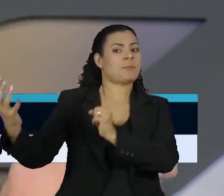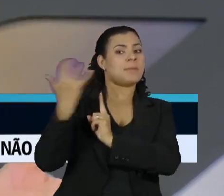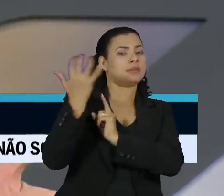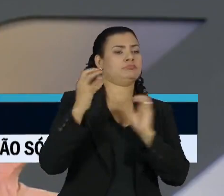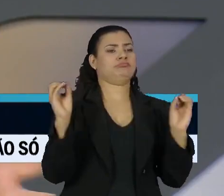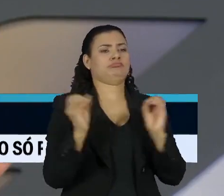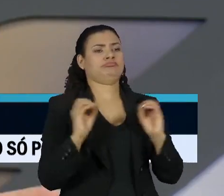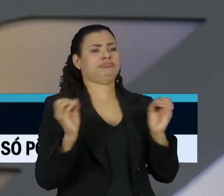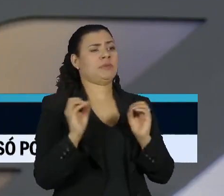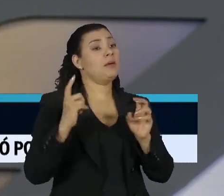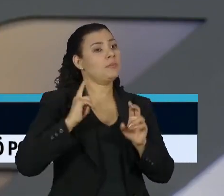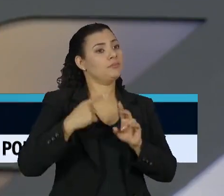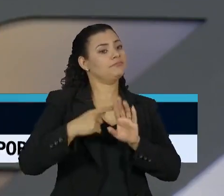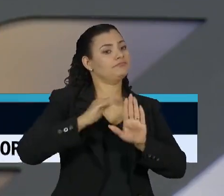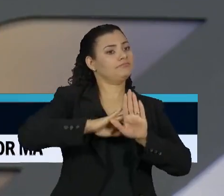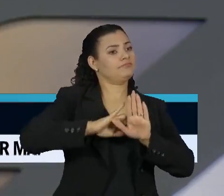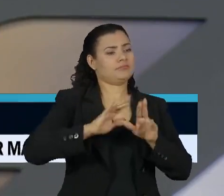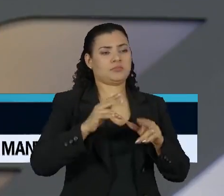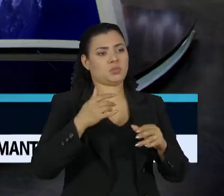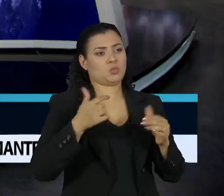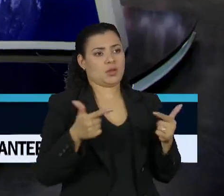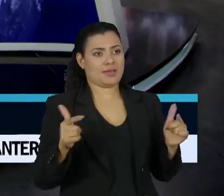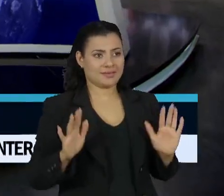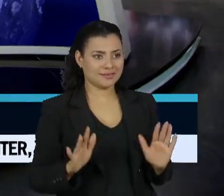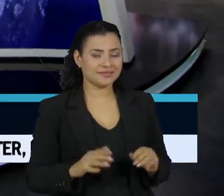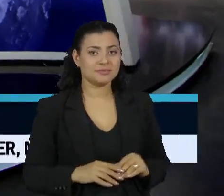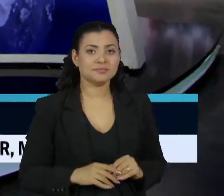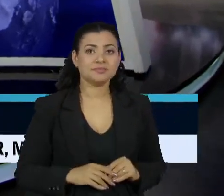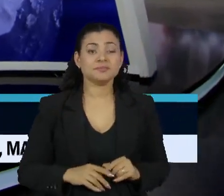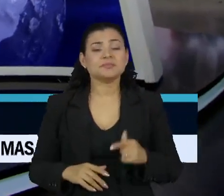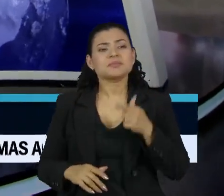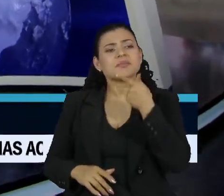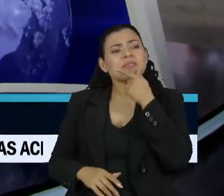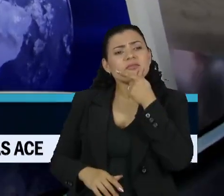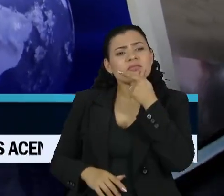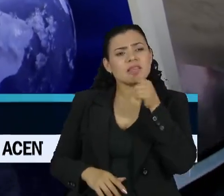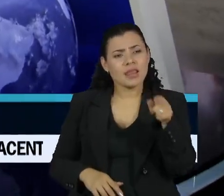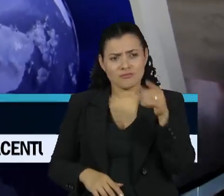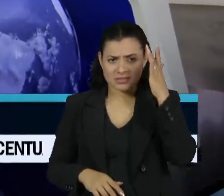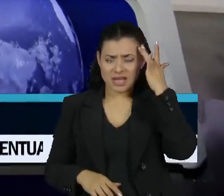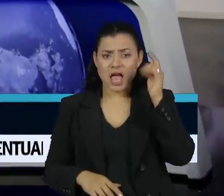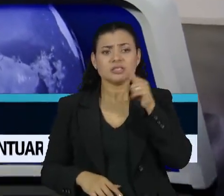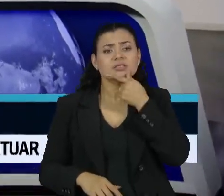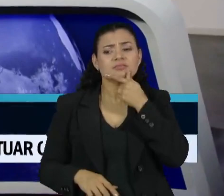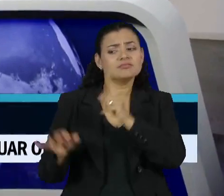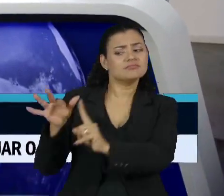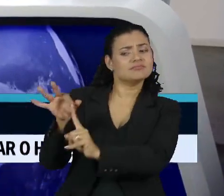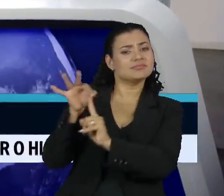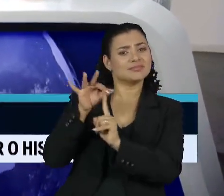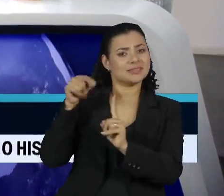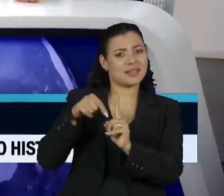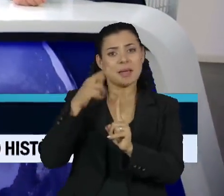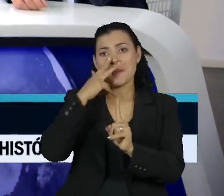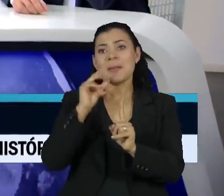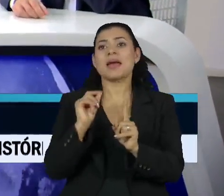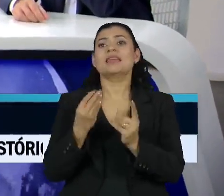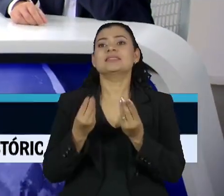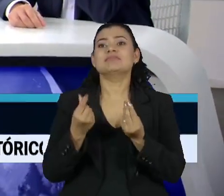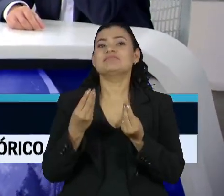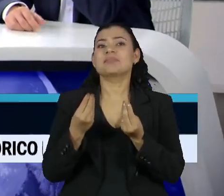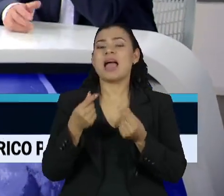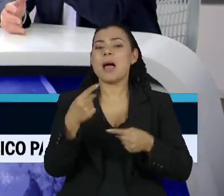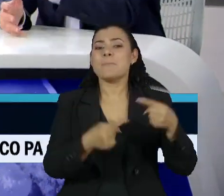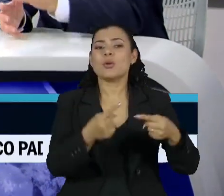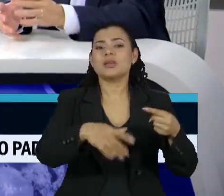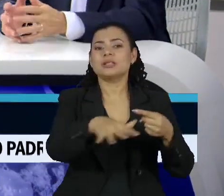comissionado teria. Vila, você acha que a nomeação de Cristiano Zanin ainda desagrada parte da ala